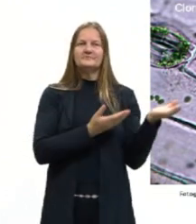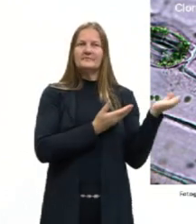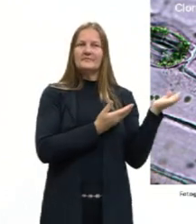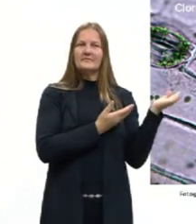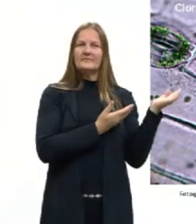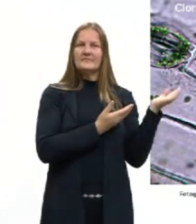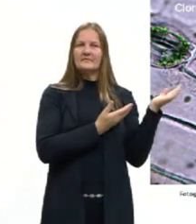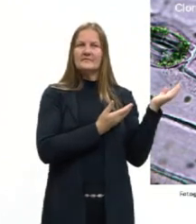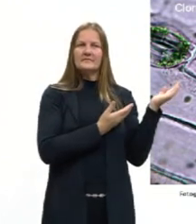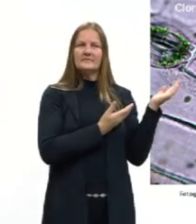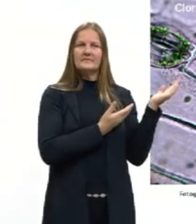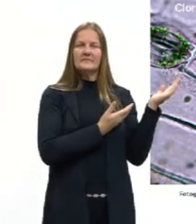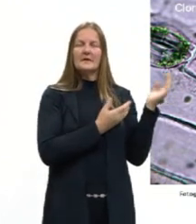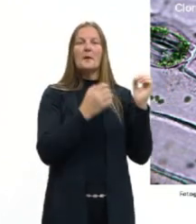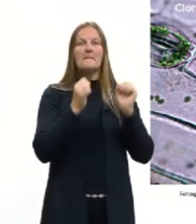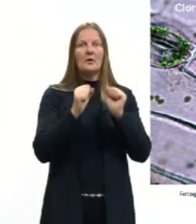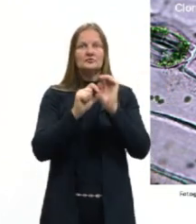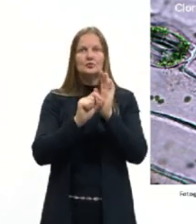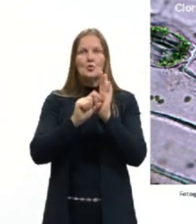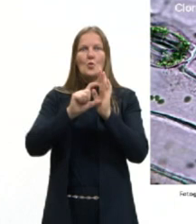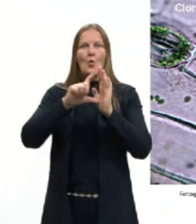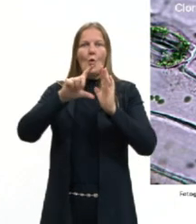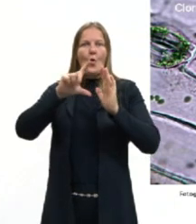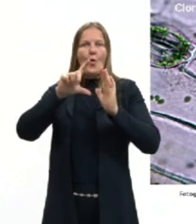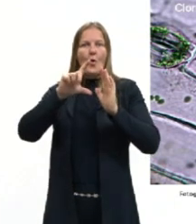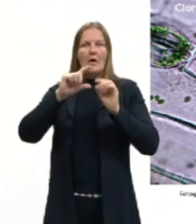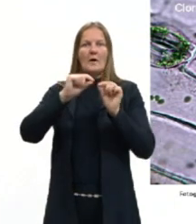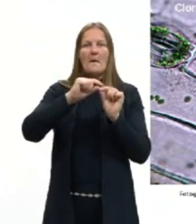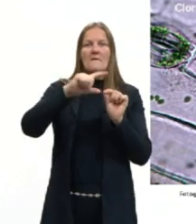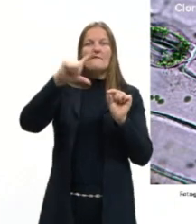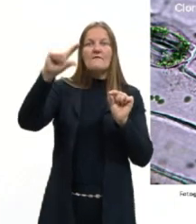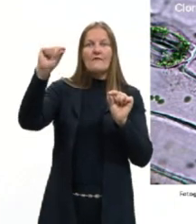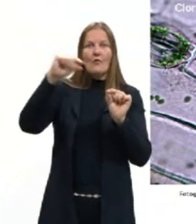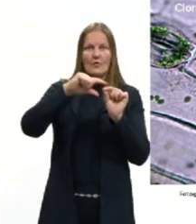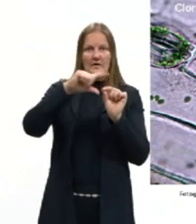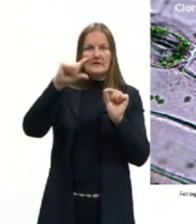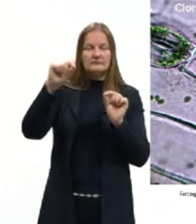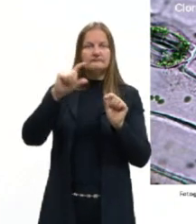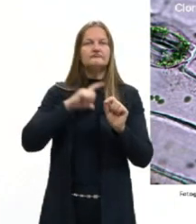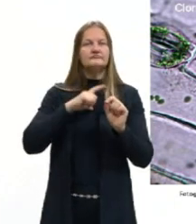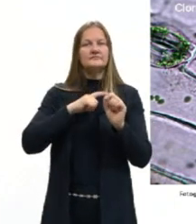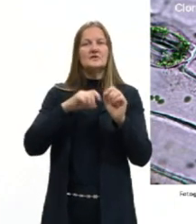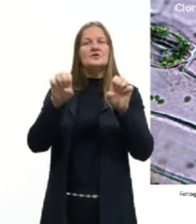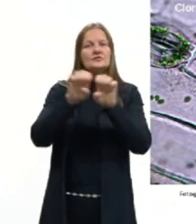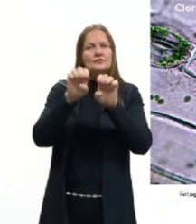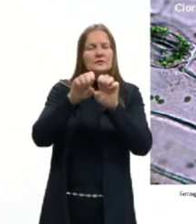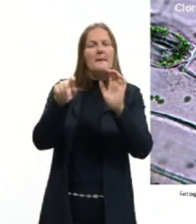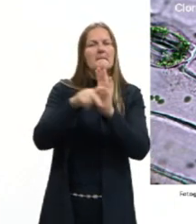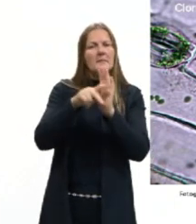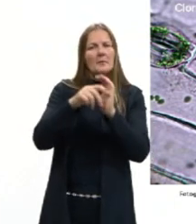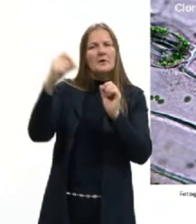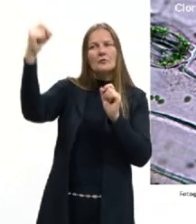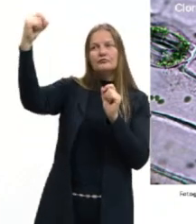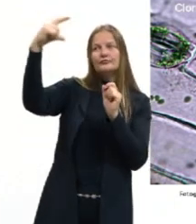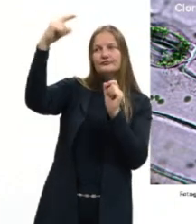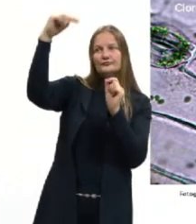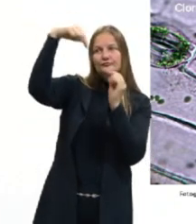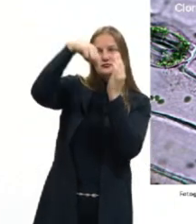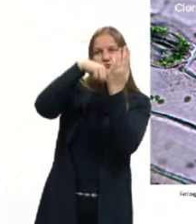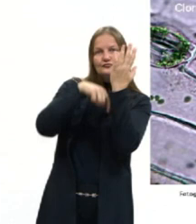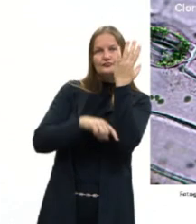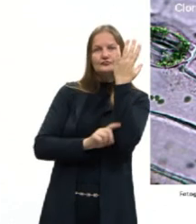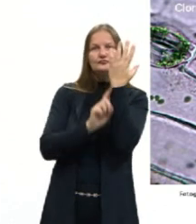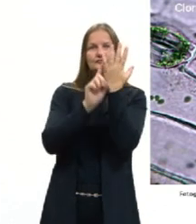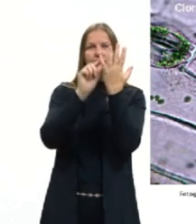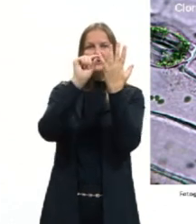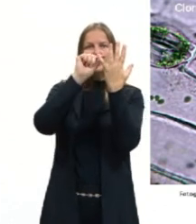ou redução na quantidade de folhas ou estruturas fotossinteticamente ativas.